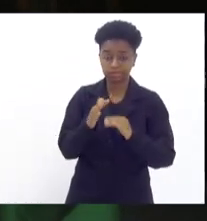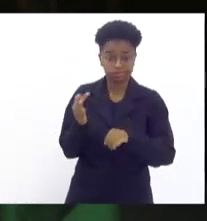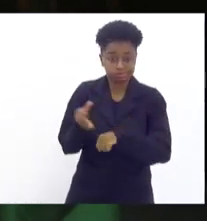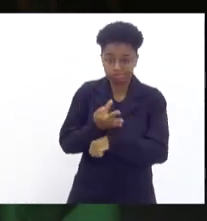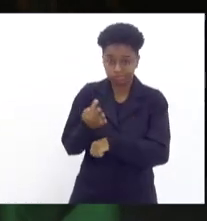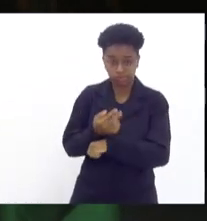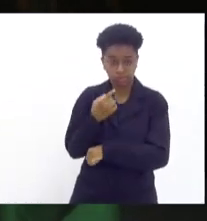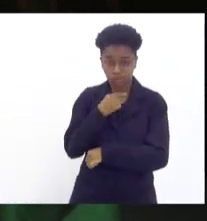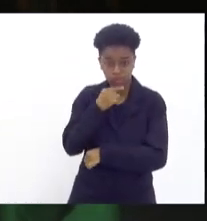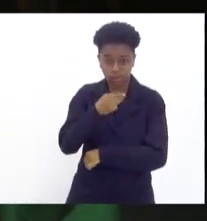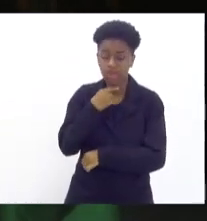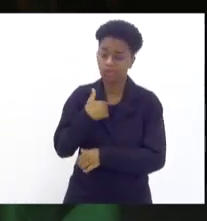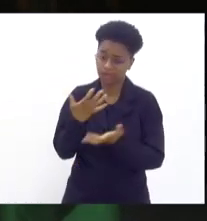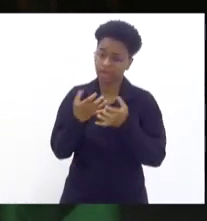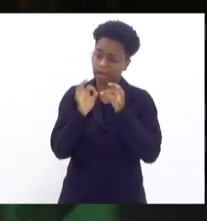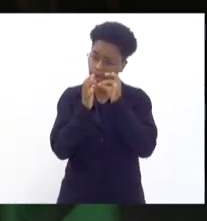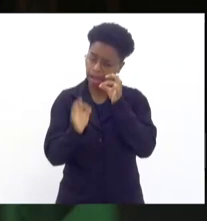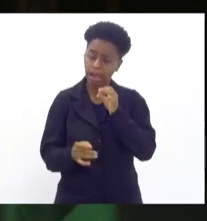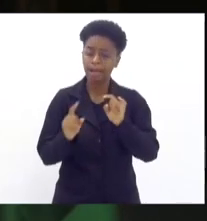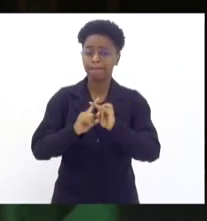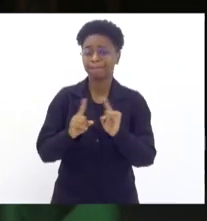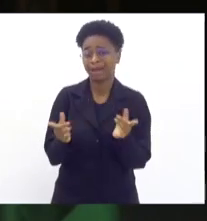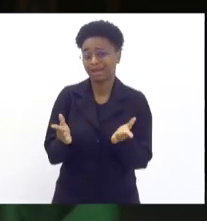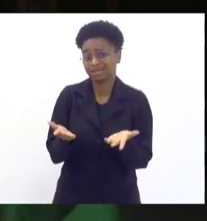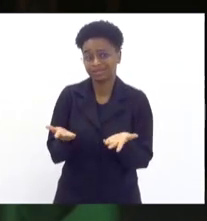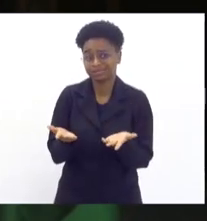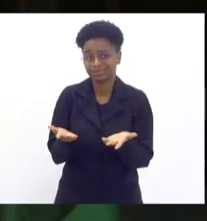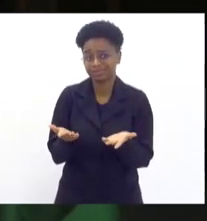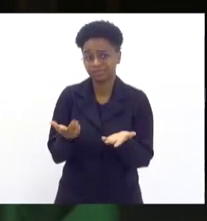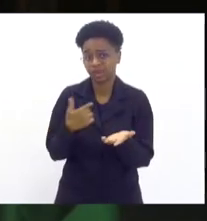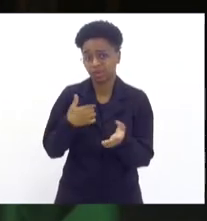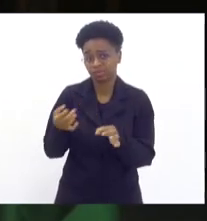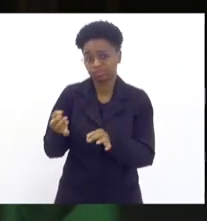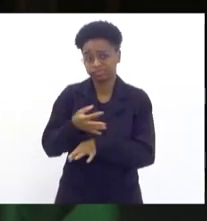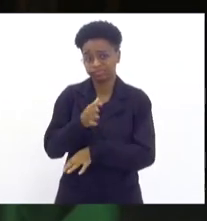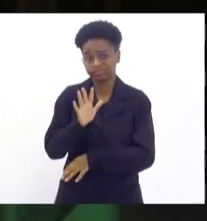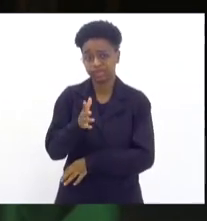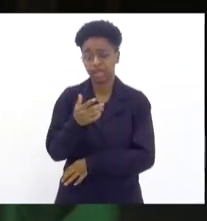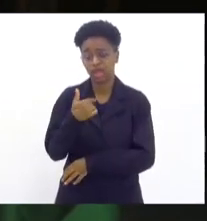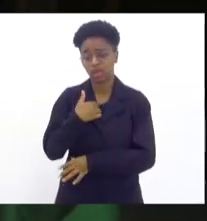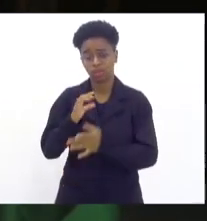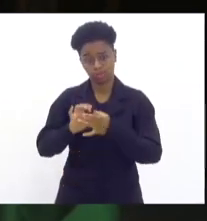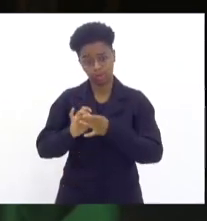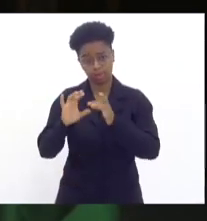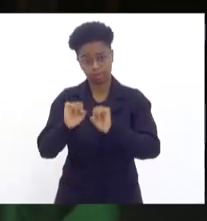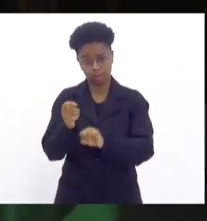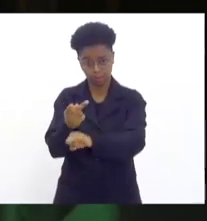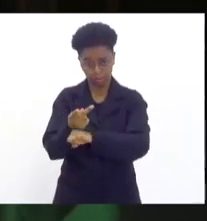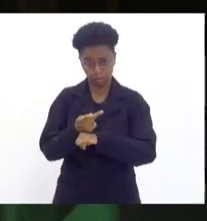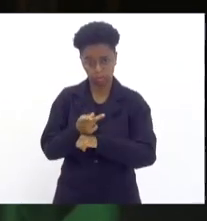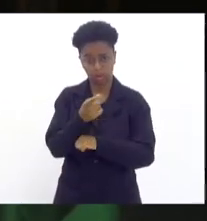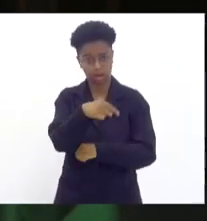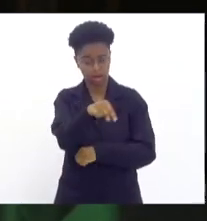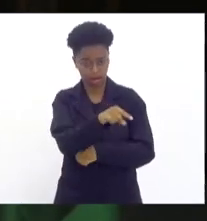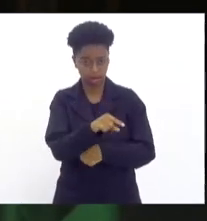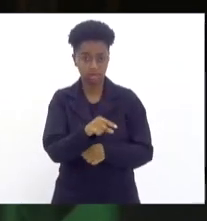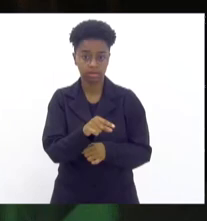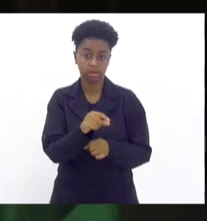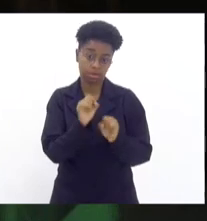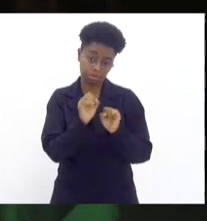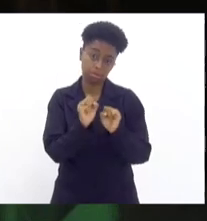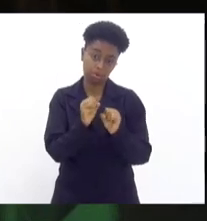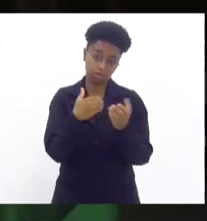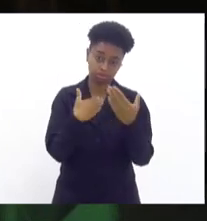Gostaria de falar muito mais coisas, mas é o que eu disse, eu fico à disposição dos senhores para que